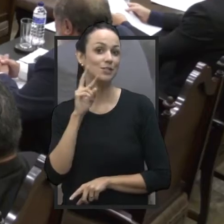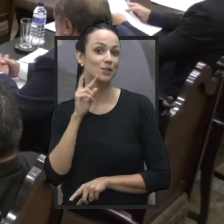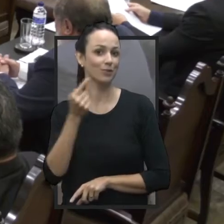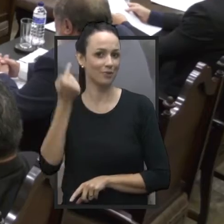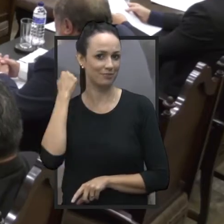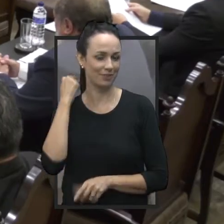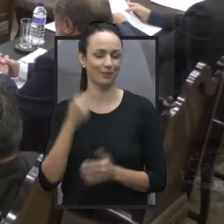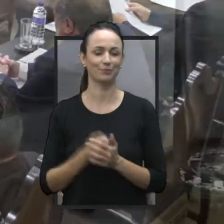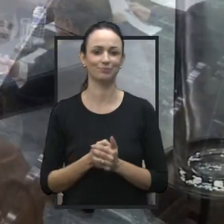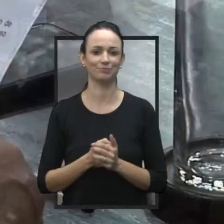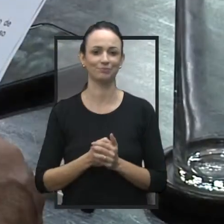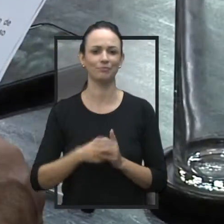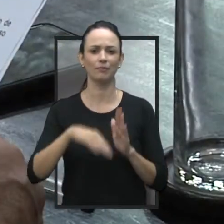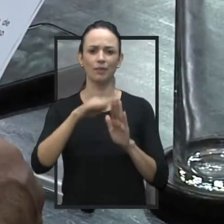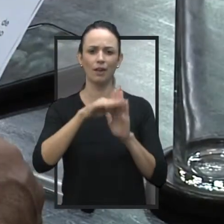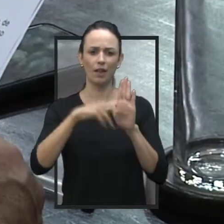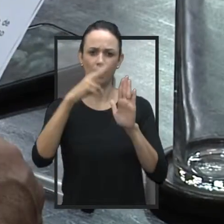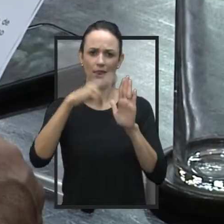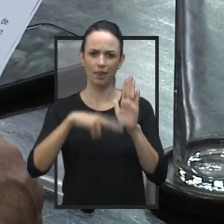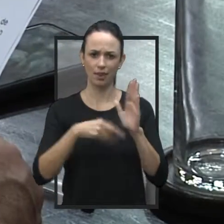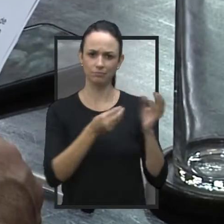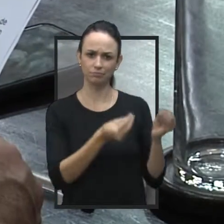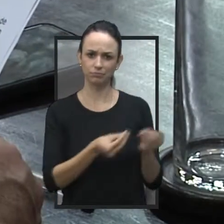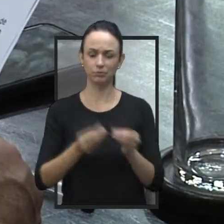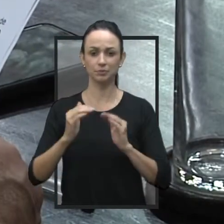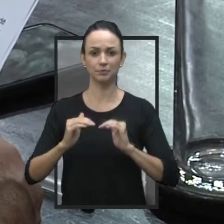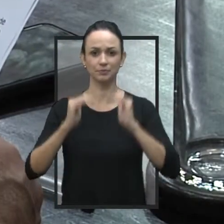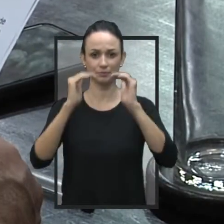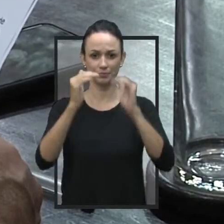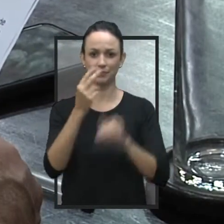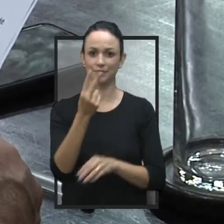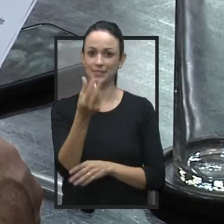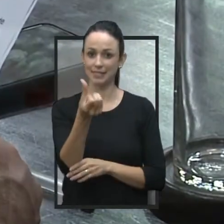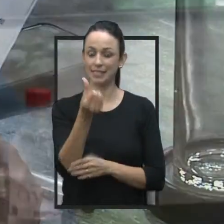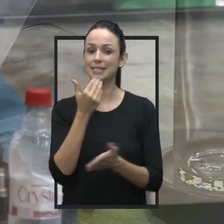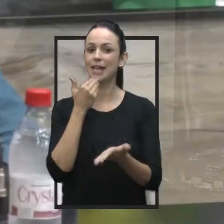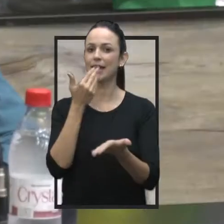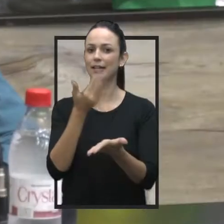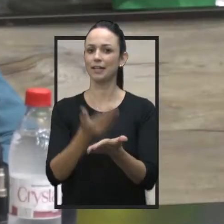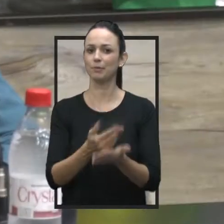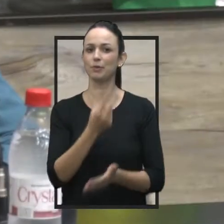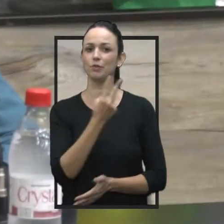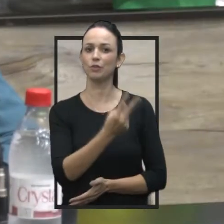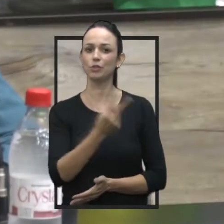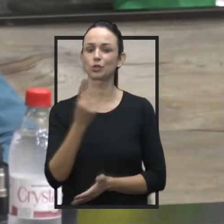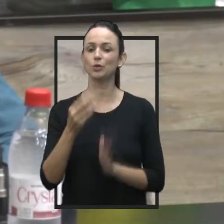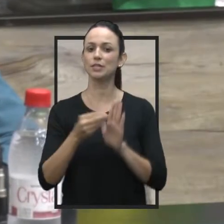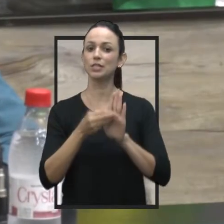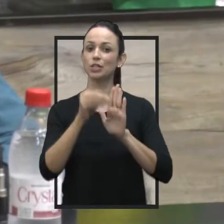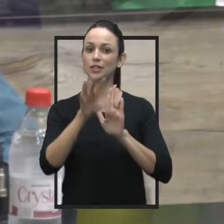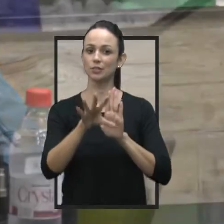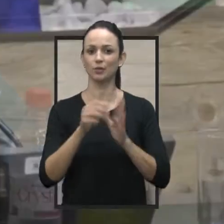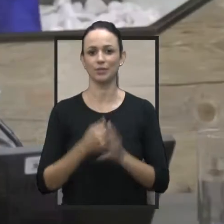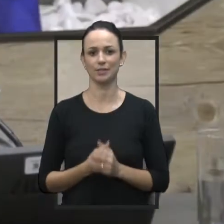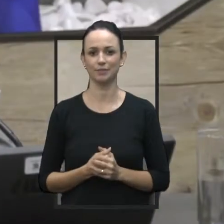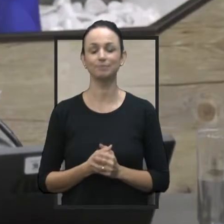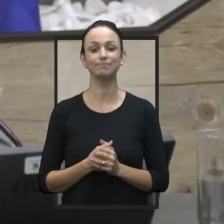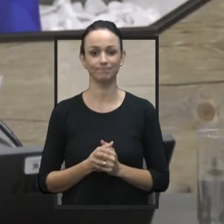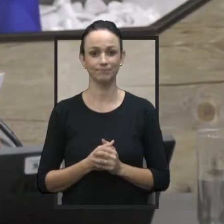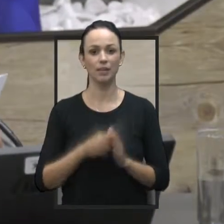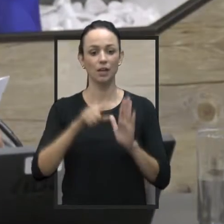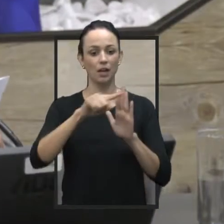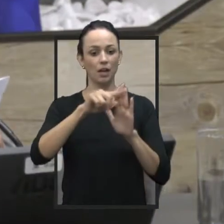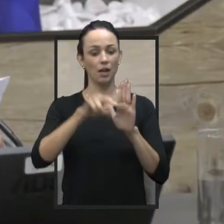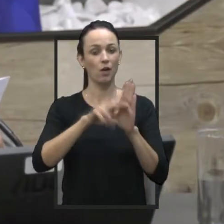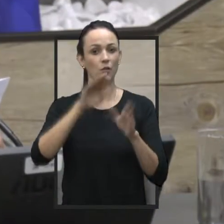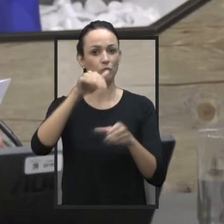-feira. No expediente foram lidos e encaminhados às autoridades 26 requerimentos e 22 indicações. Já